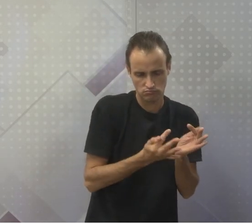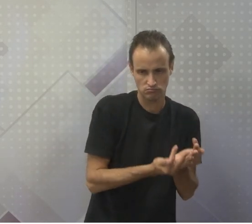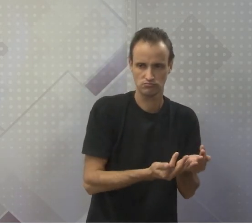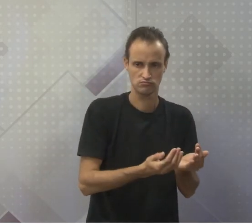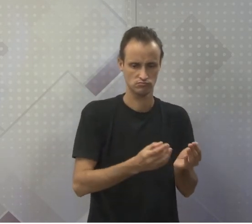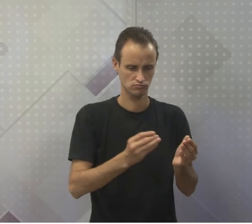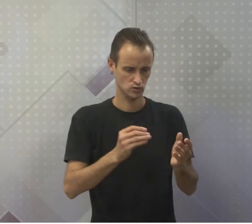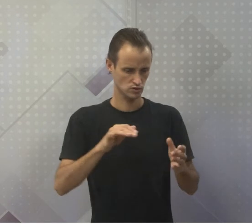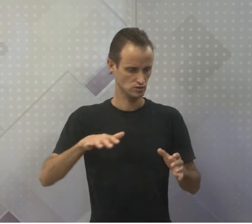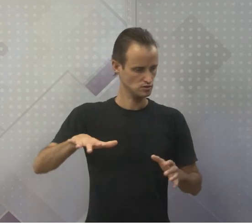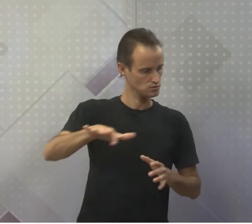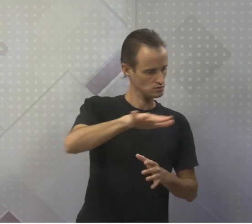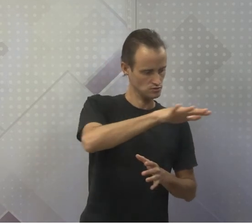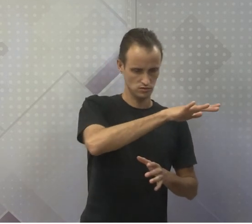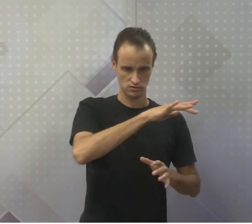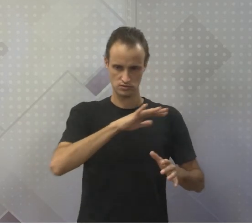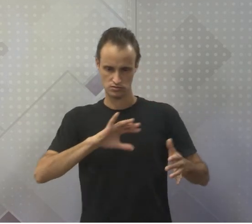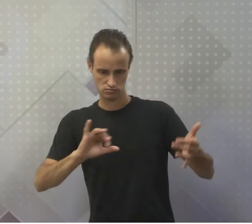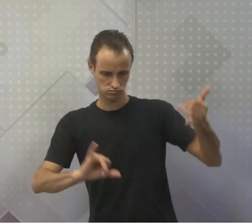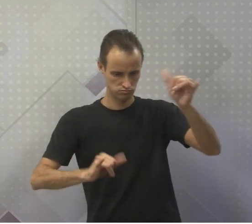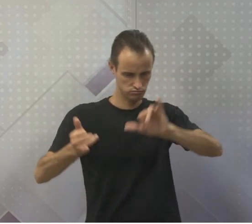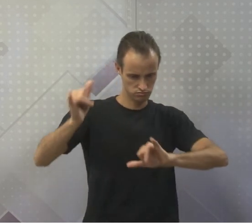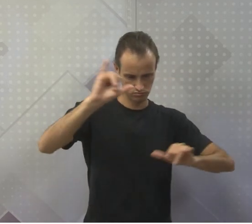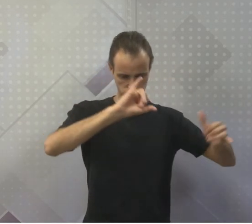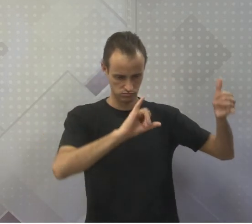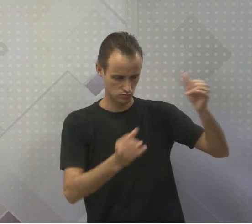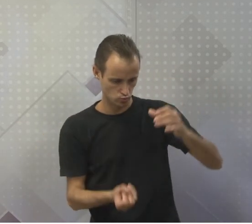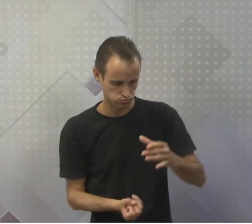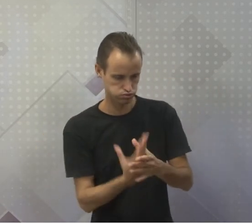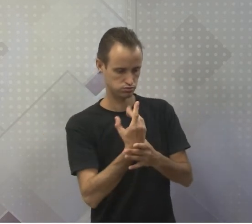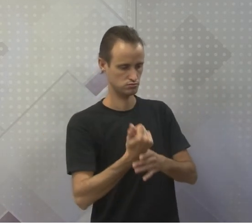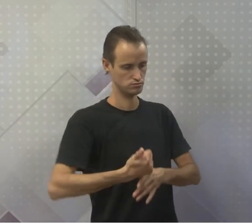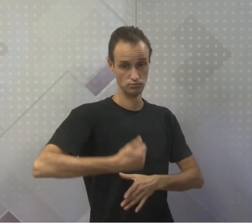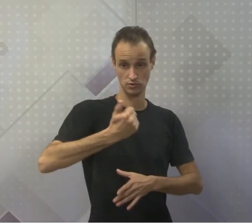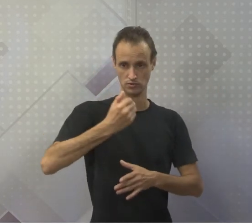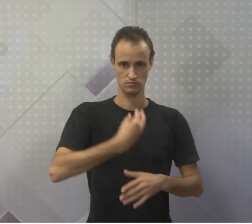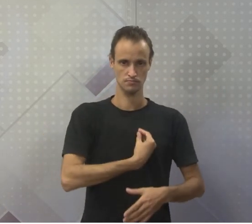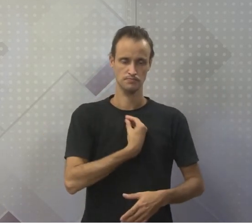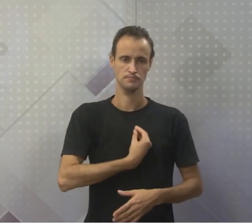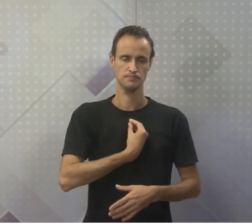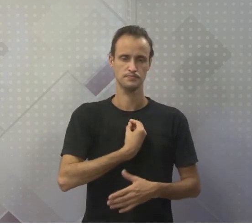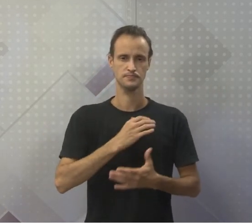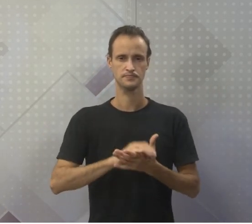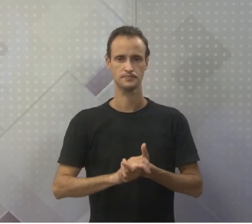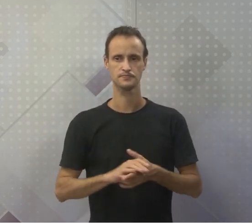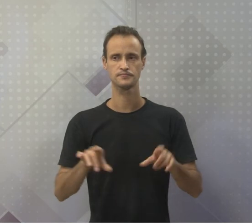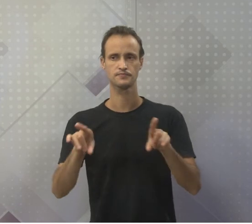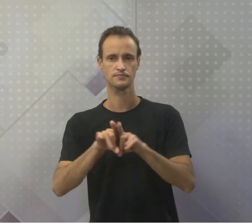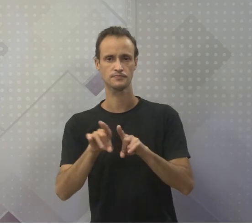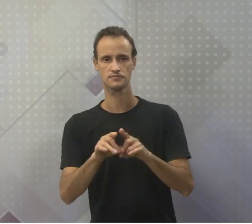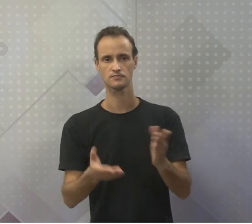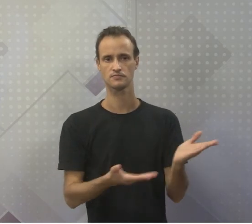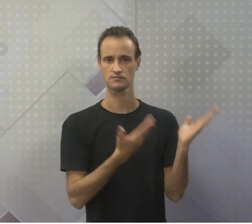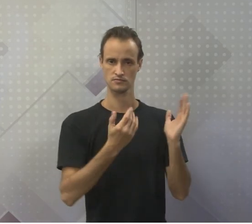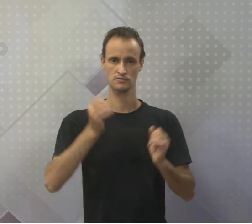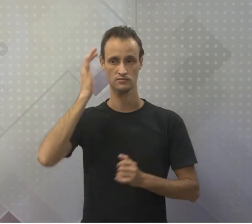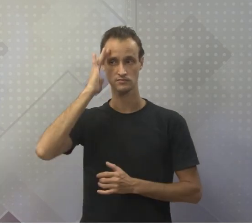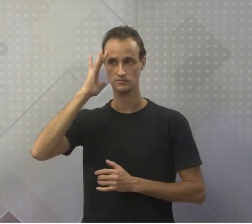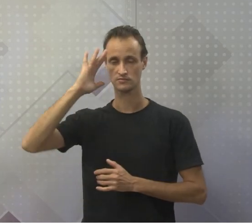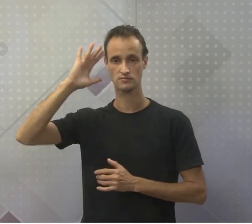reações no ambiente ocorreram para formar a primeira vida. E temos aqui uma teoria